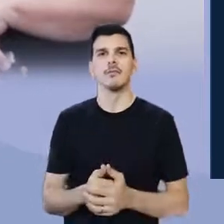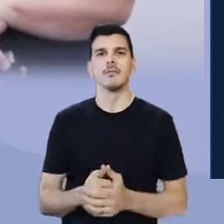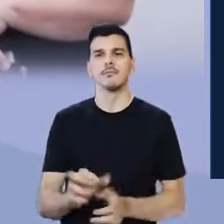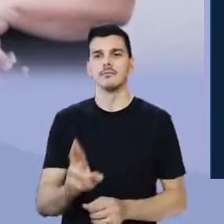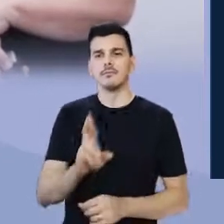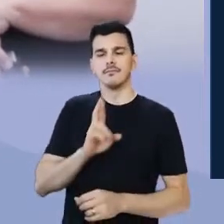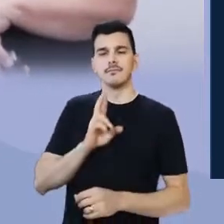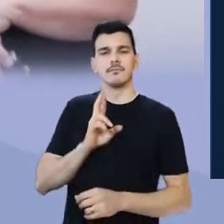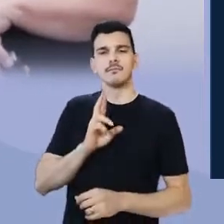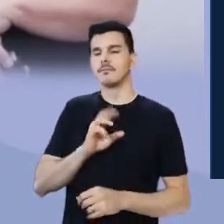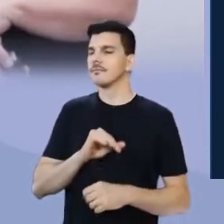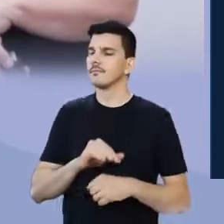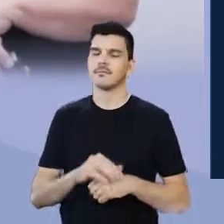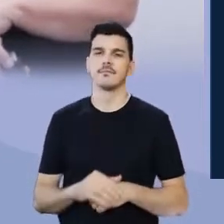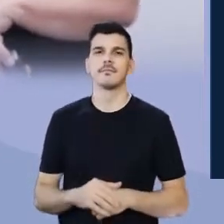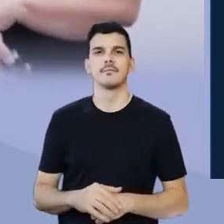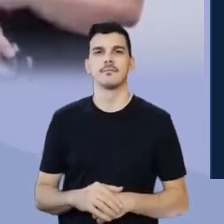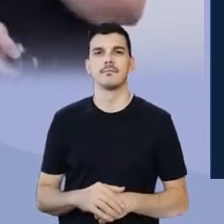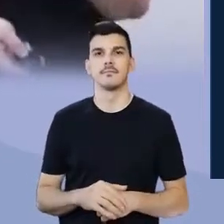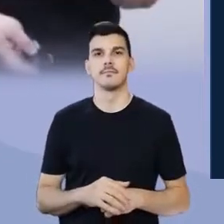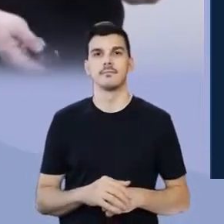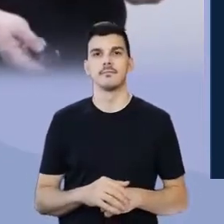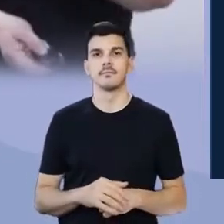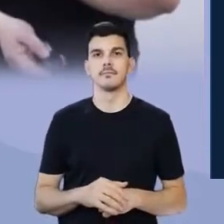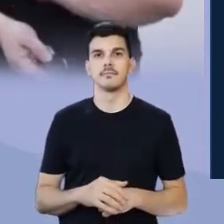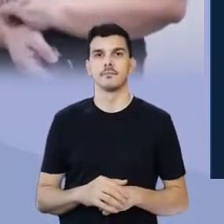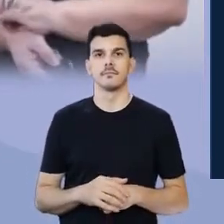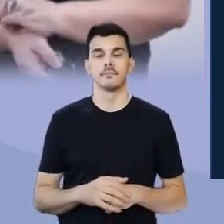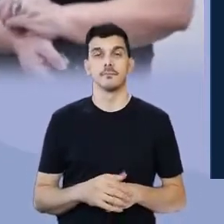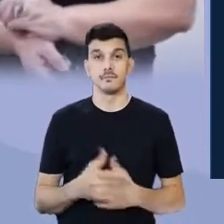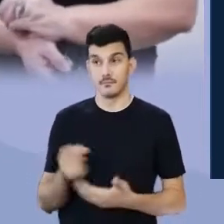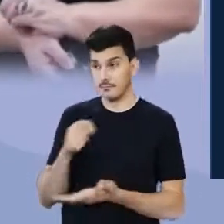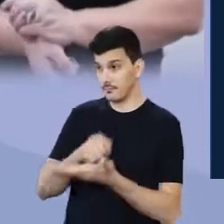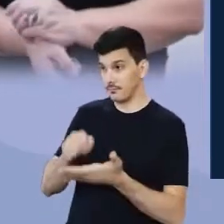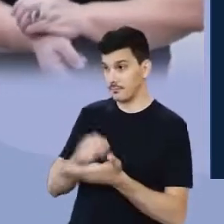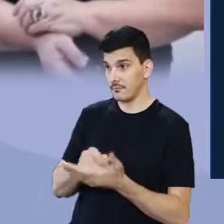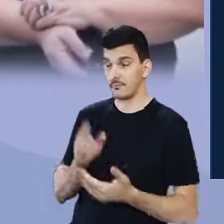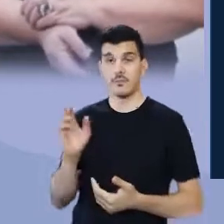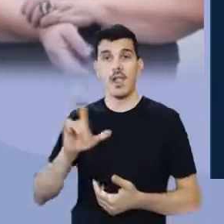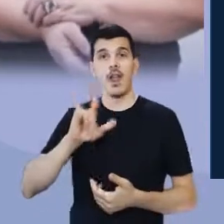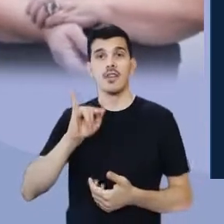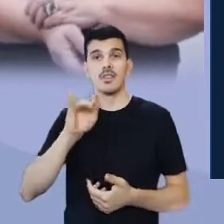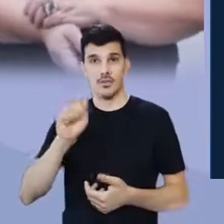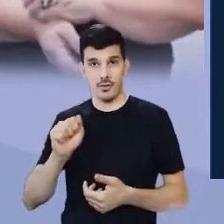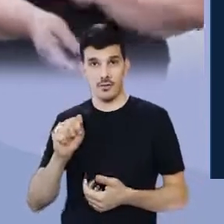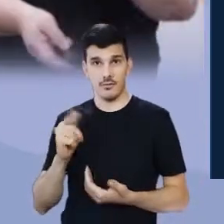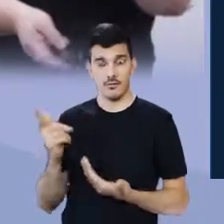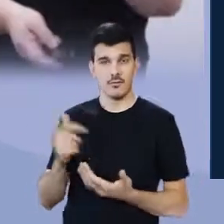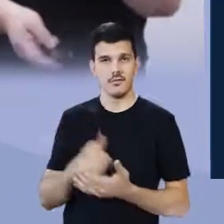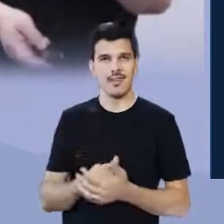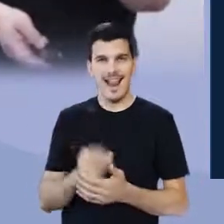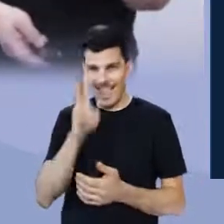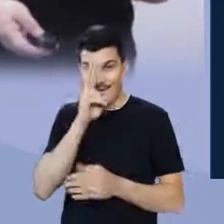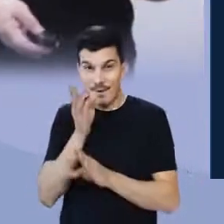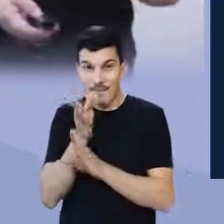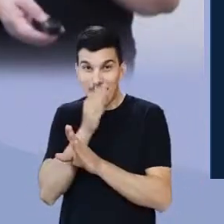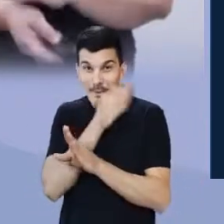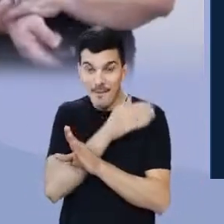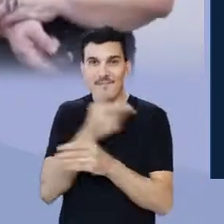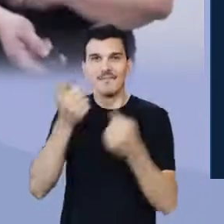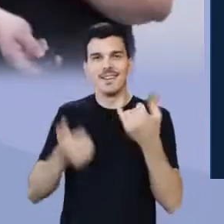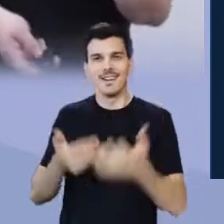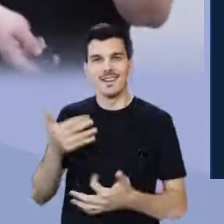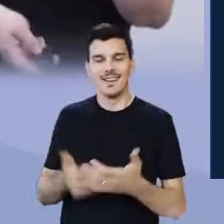Nada. Olha quem escreveu. Ligia Fagundes Teles. Aquela autora